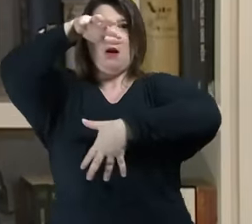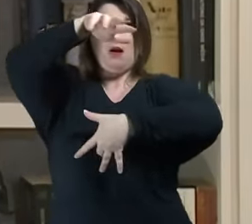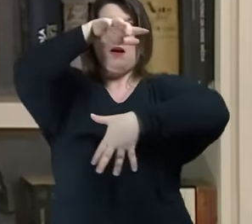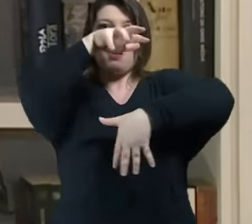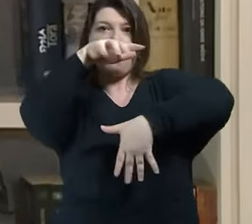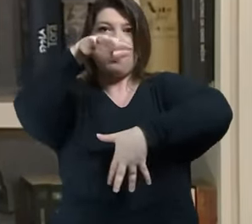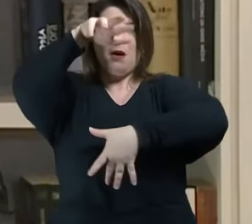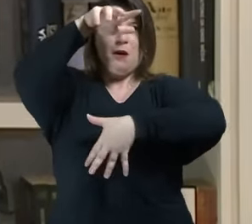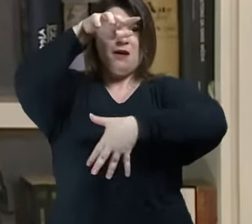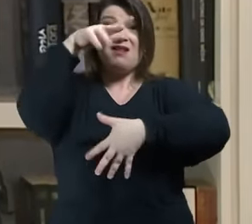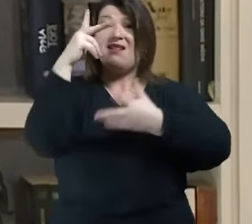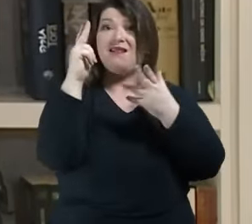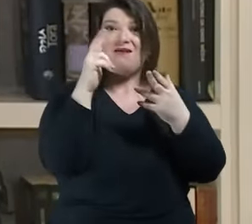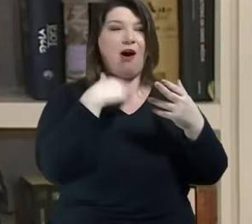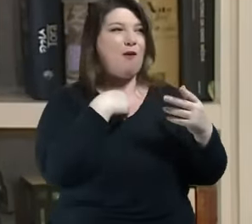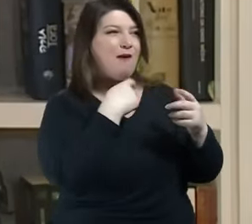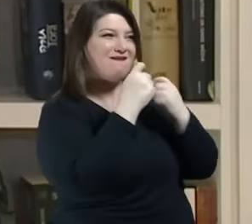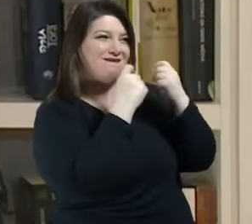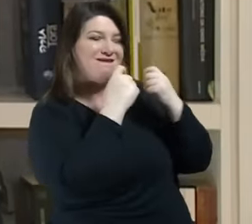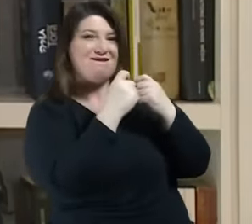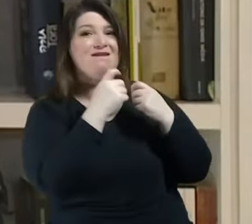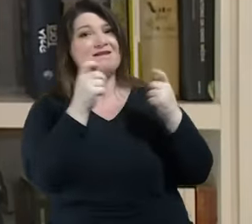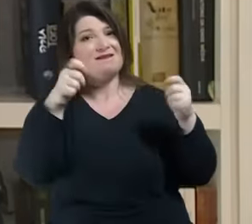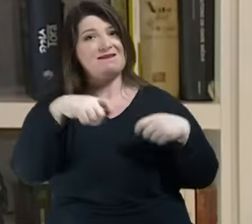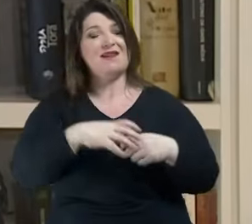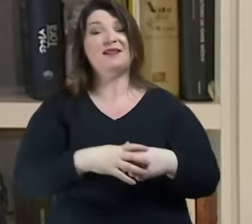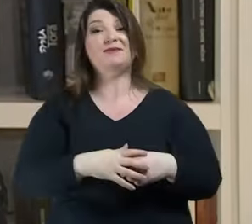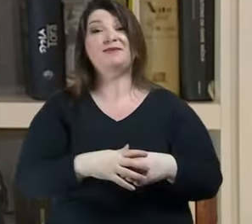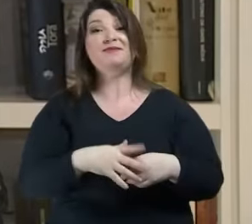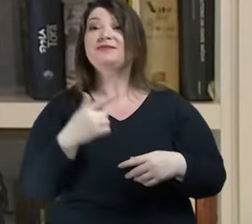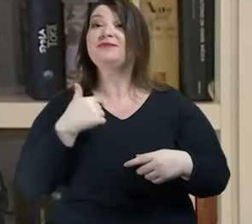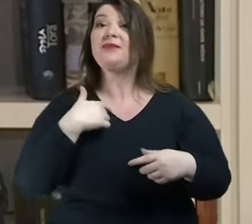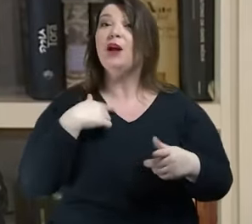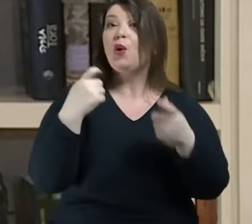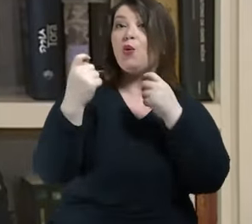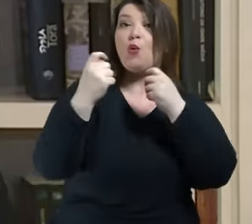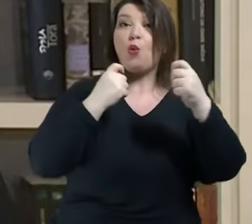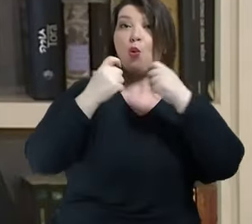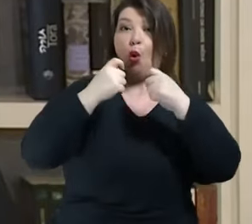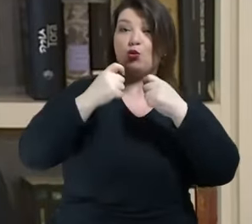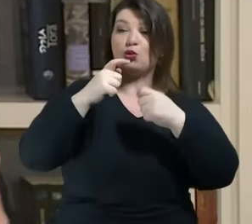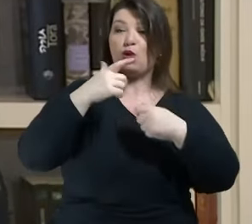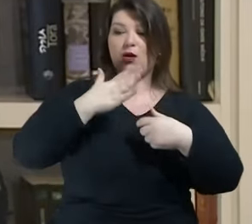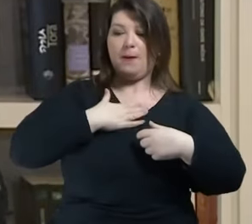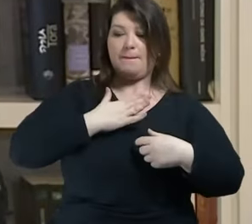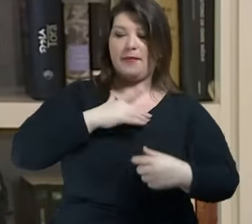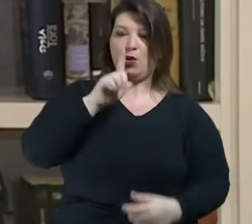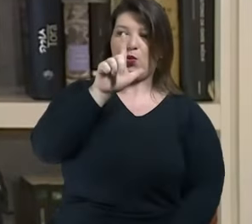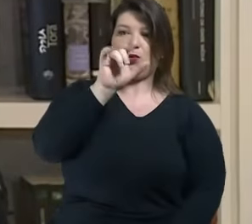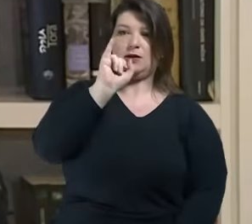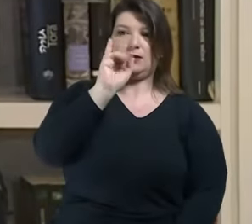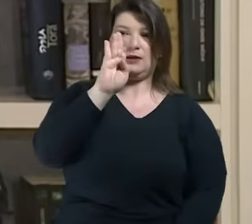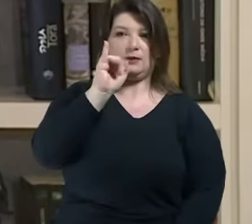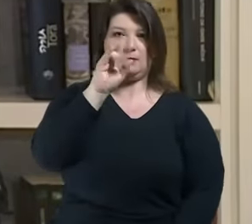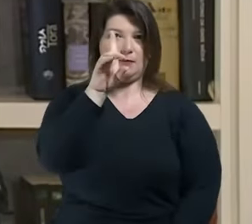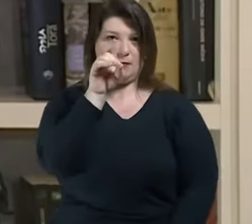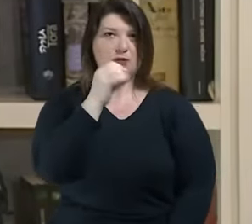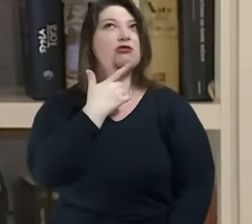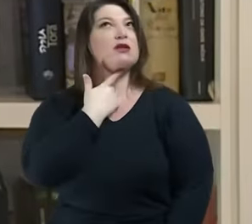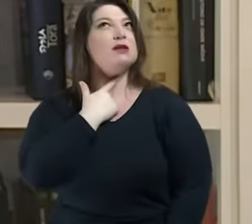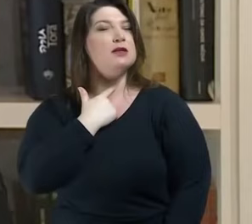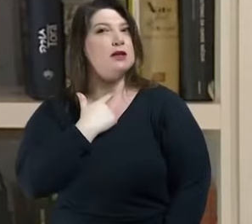E graças a isso, o meu controle sobre a minha libido, que se espalha por mim ou por